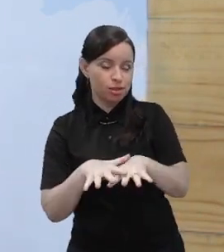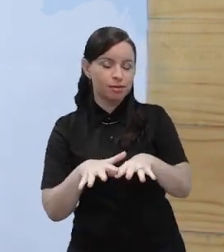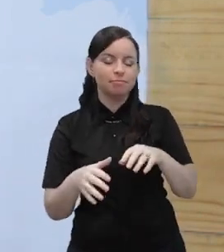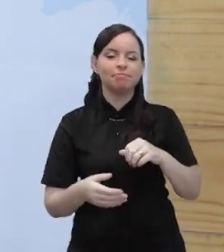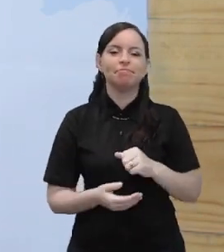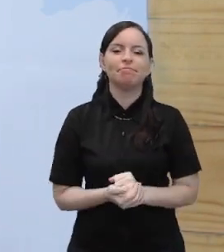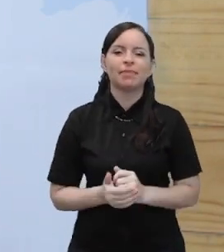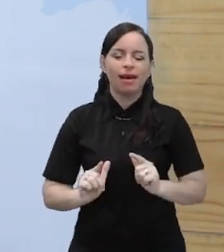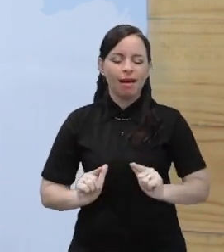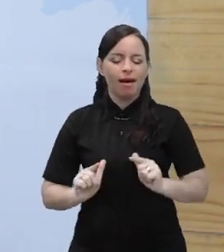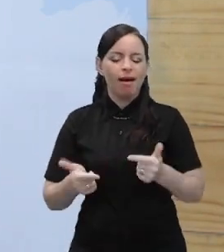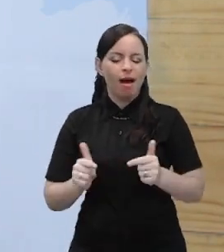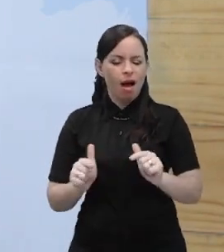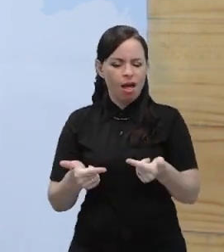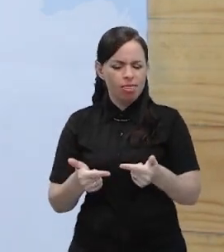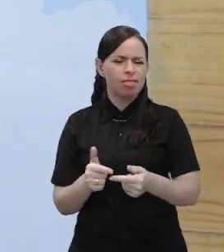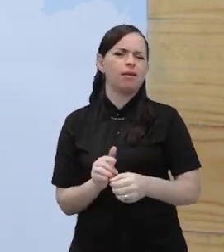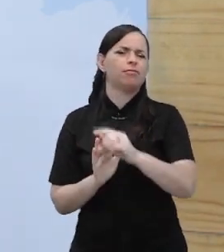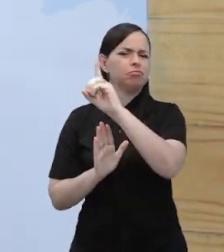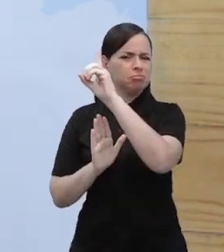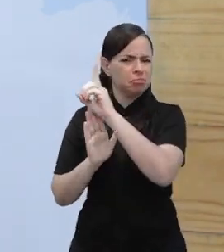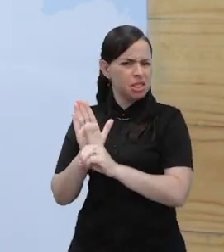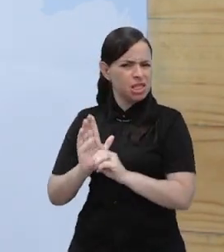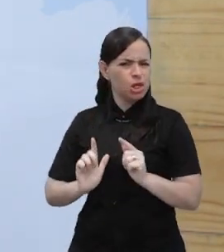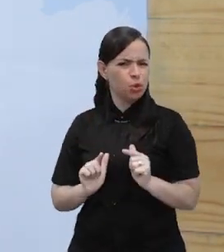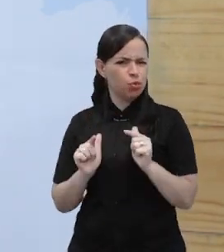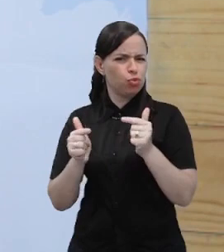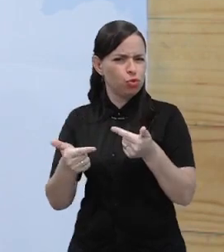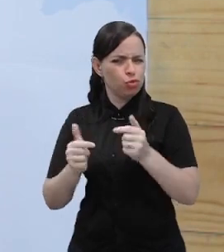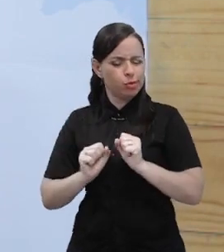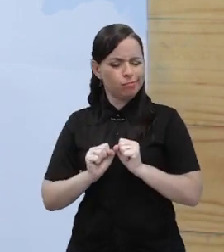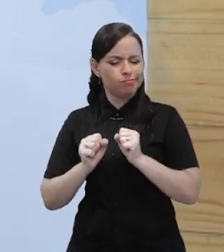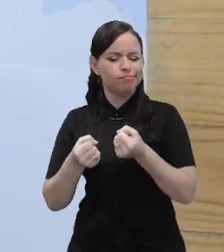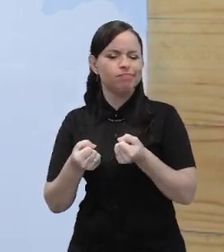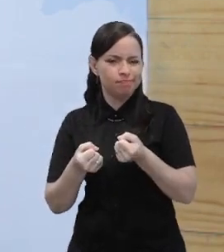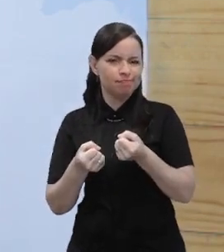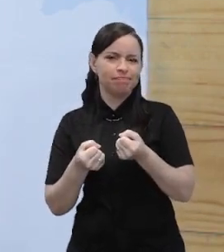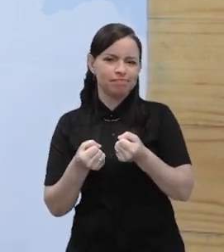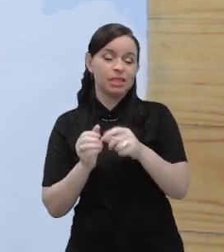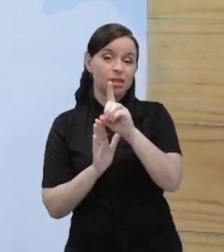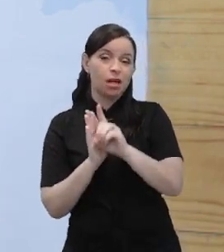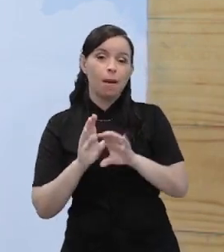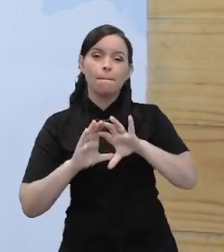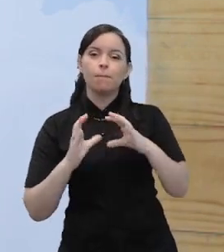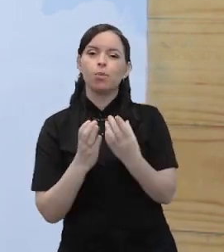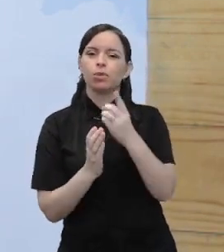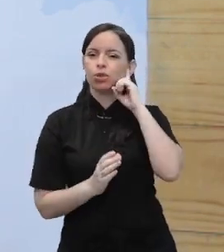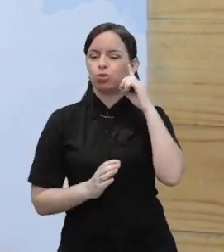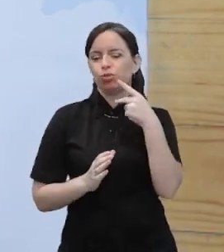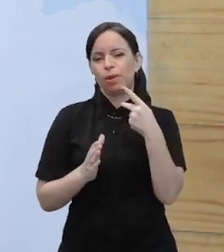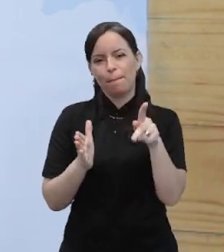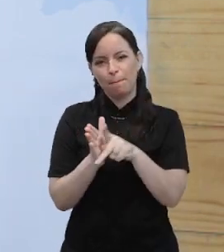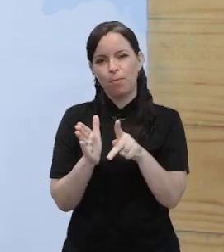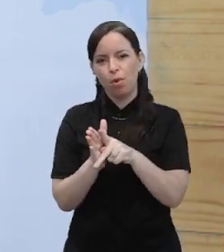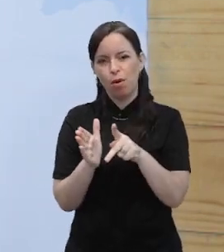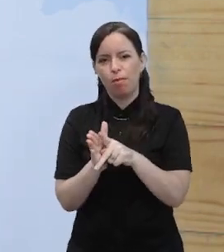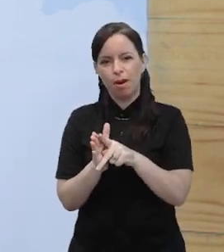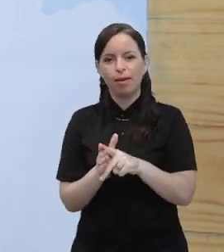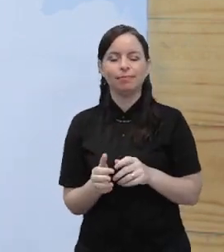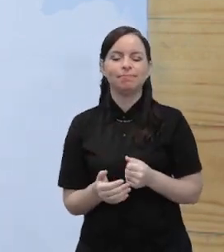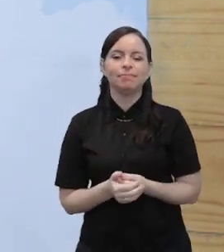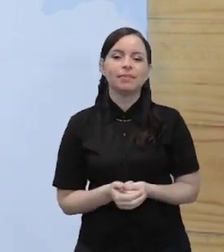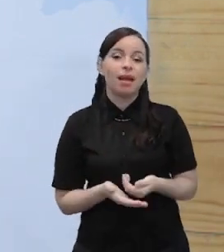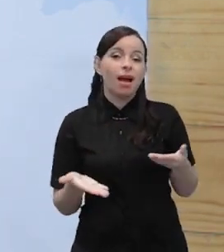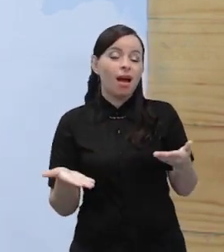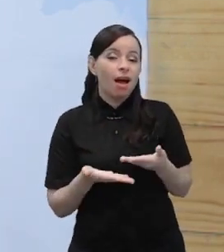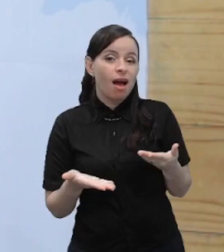ativa, né? Na luta dos direitos, pelos direitos da comunidade surda, e assim por diante. Isso acontece não só aqui,